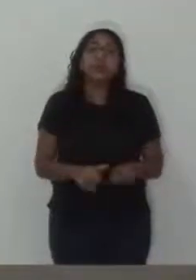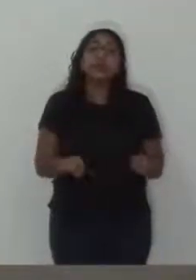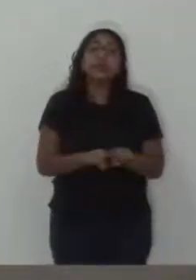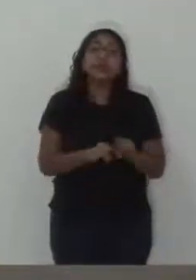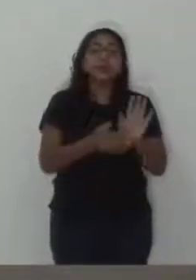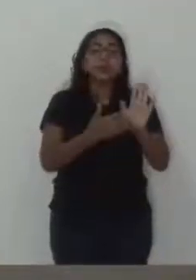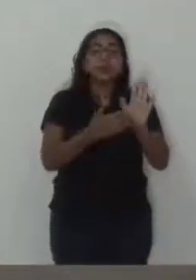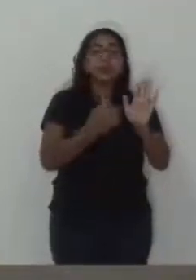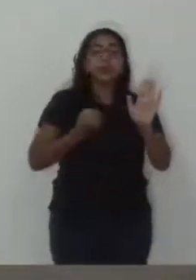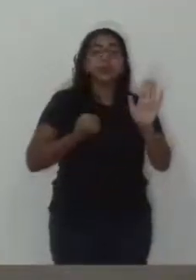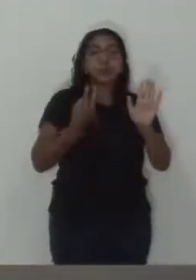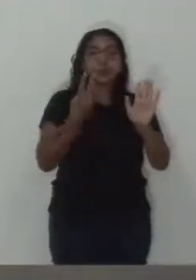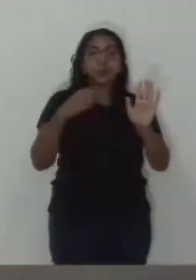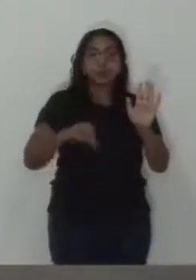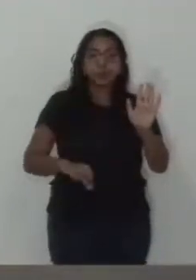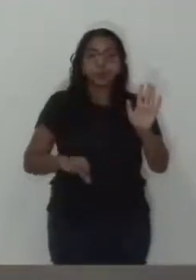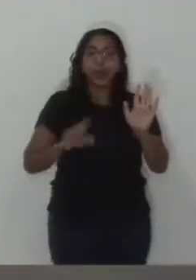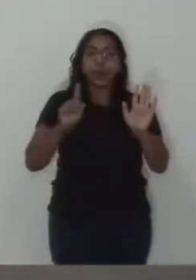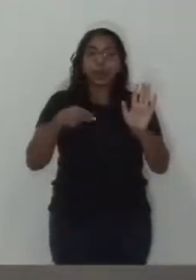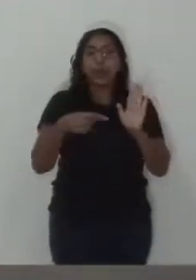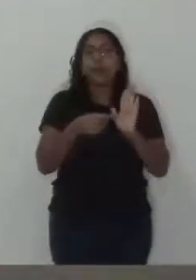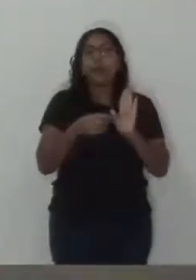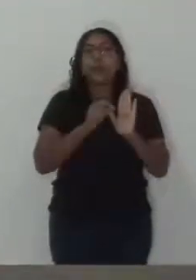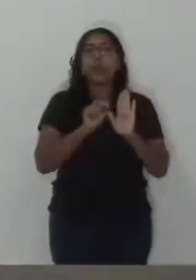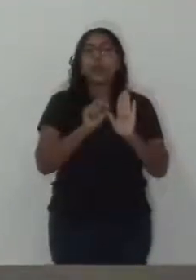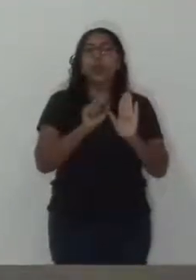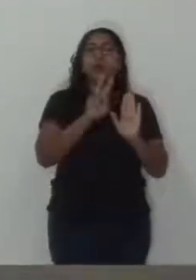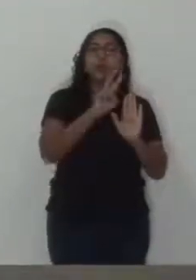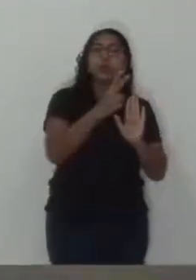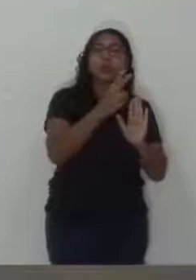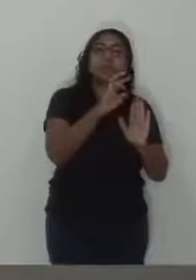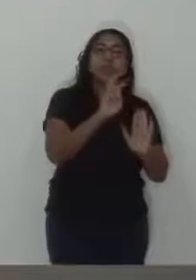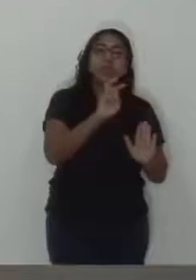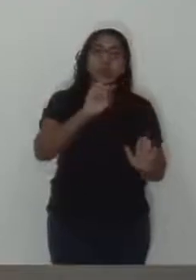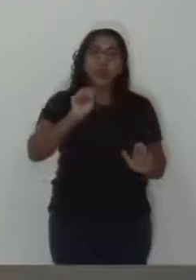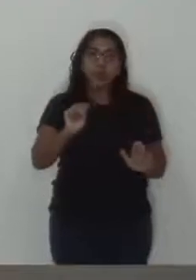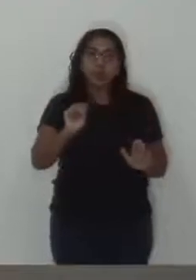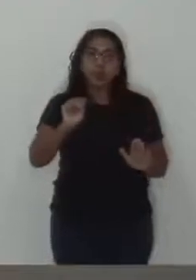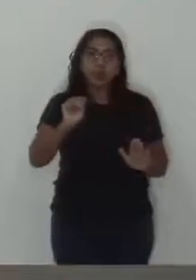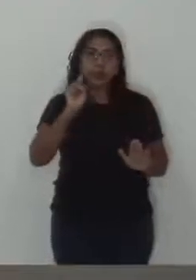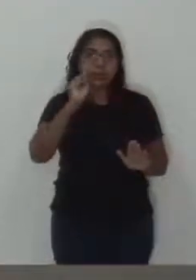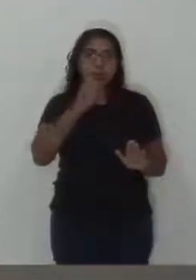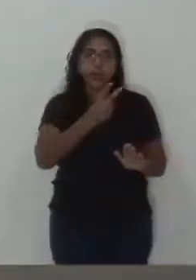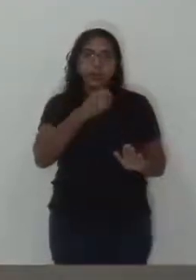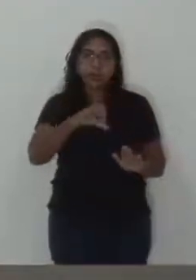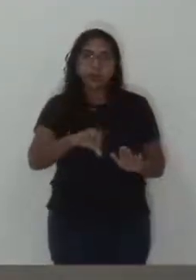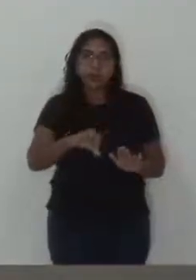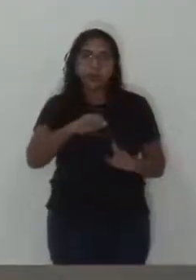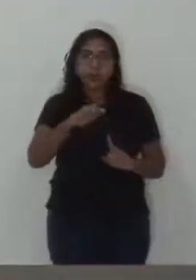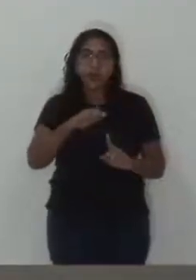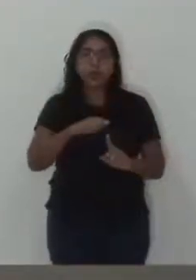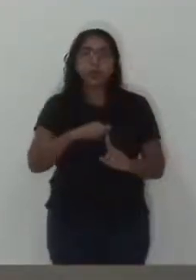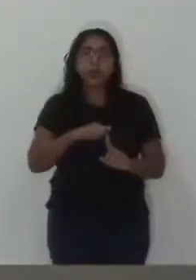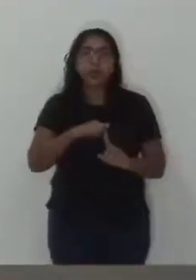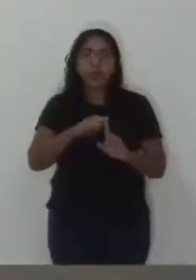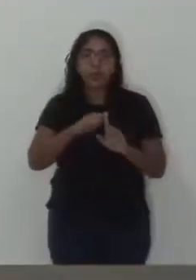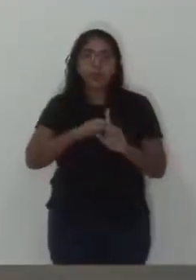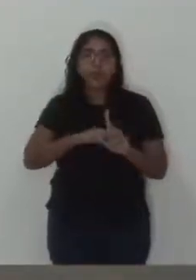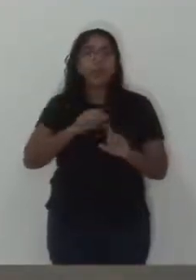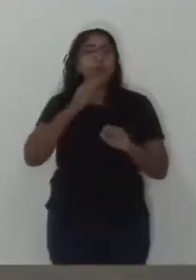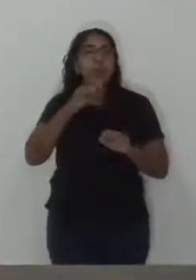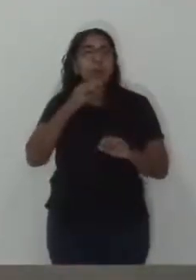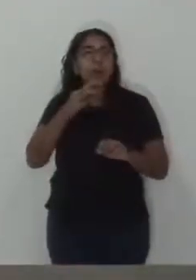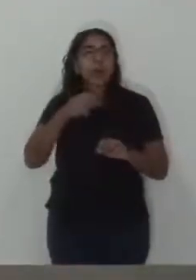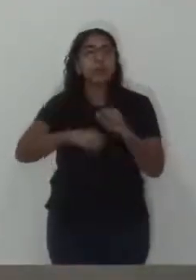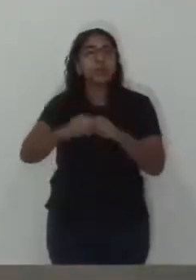39, que é uma indicação minha de número 258, do dia 29 de 3 de 2019. Eu tenho cobrado isso